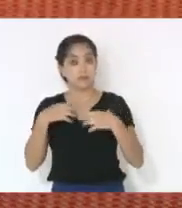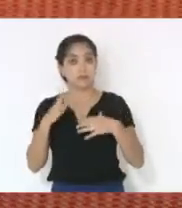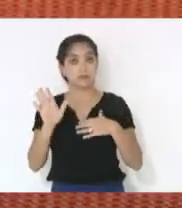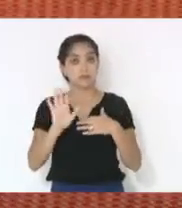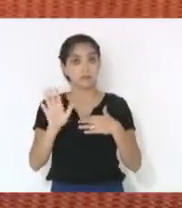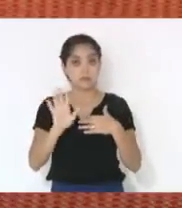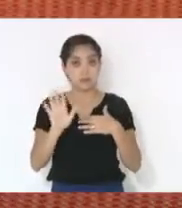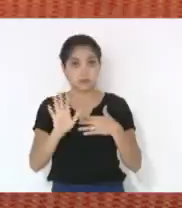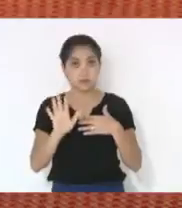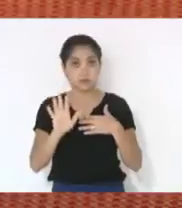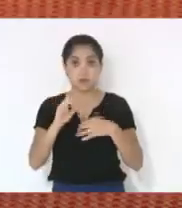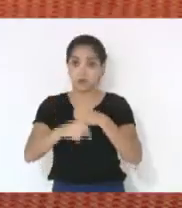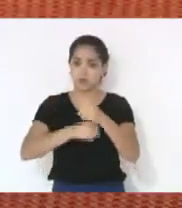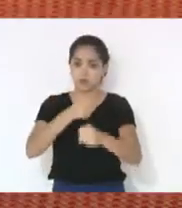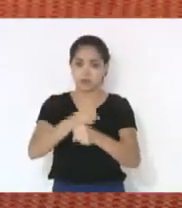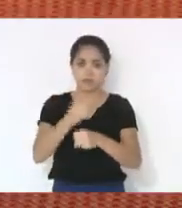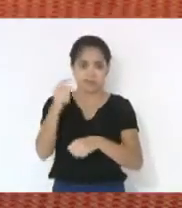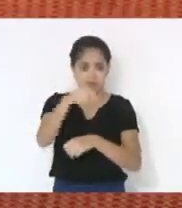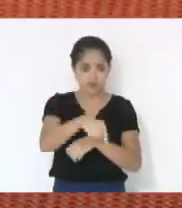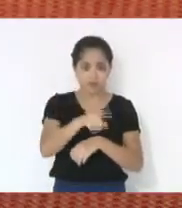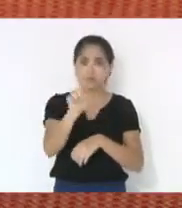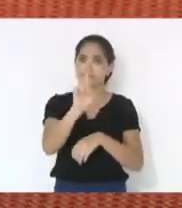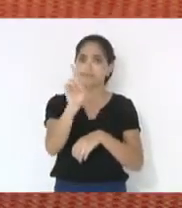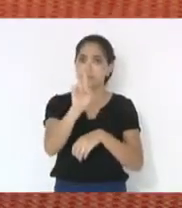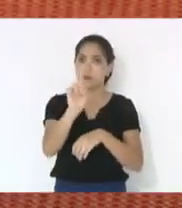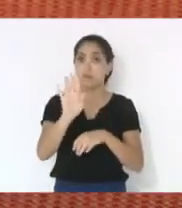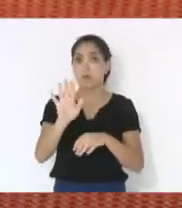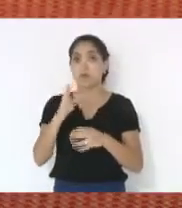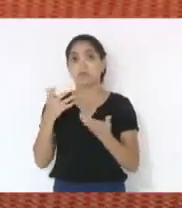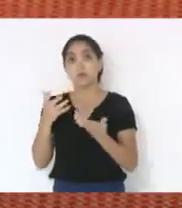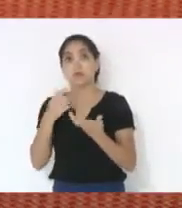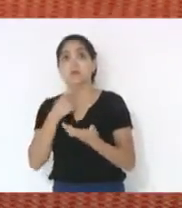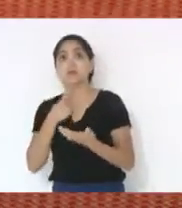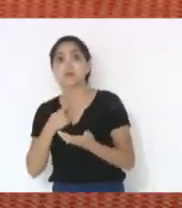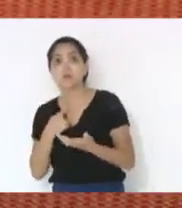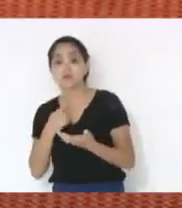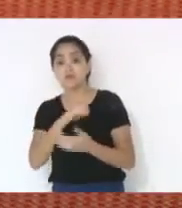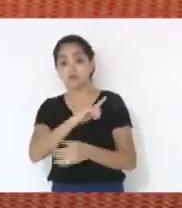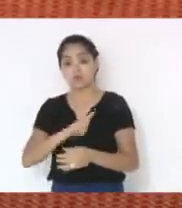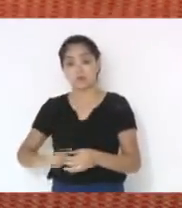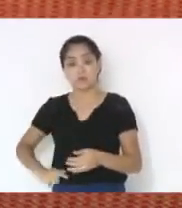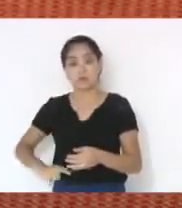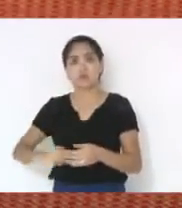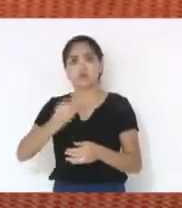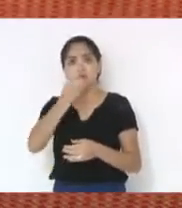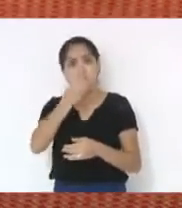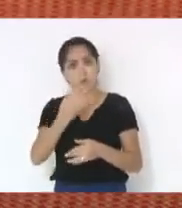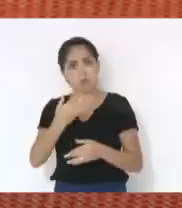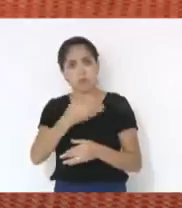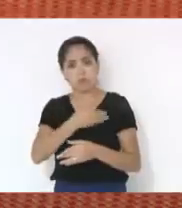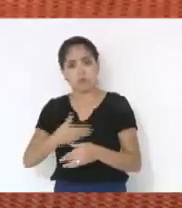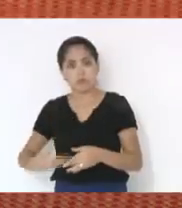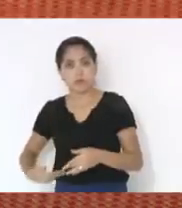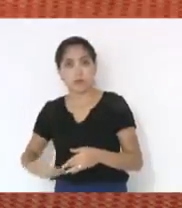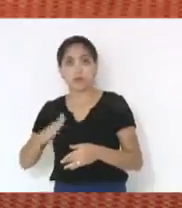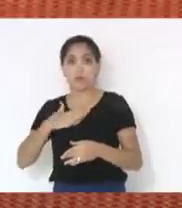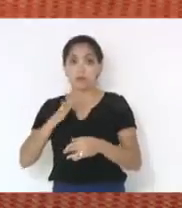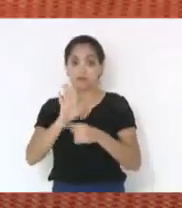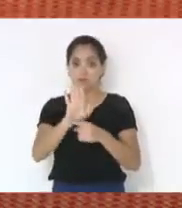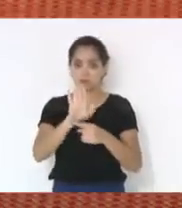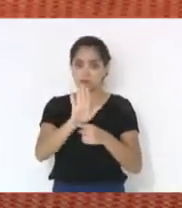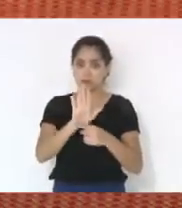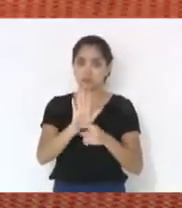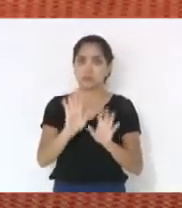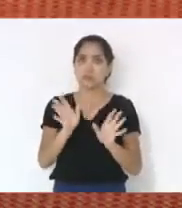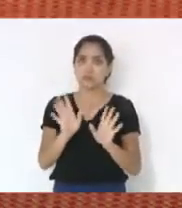não estarei aqui o ano que vem e desejo que o novo governador faça um bom governo. Mas a minha contribuição eu estou dando.